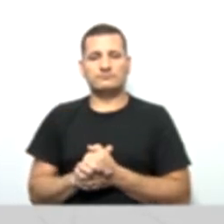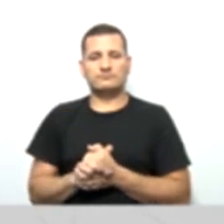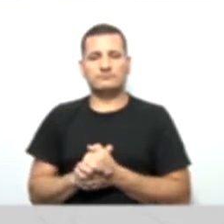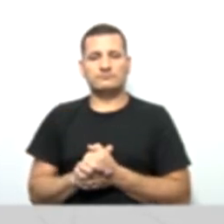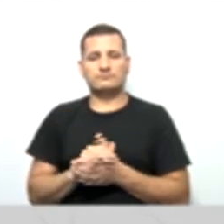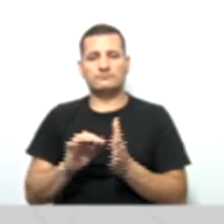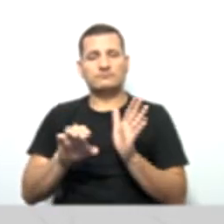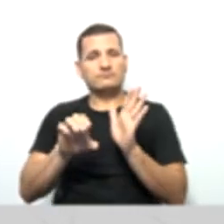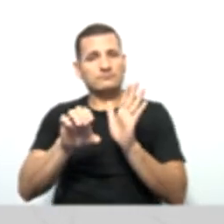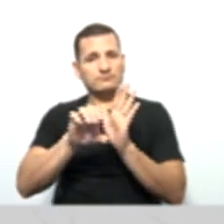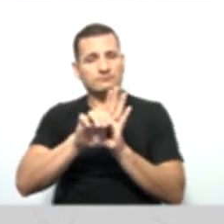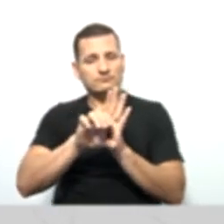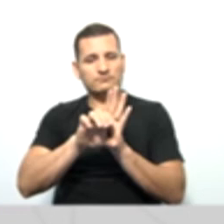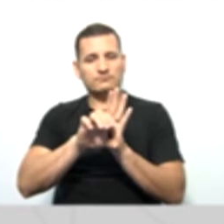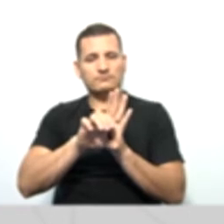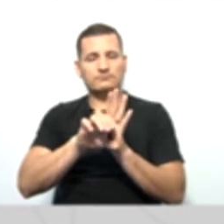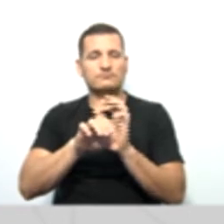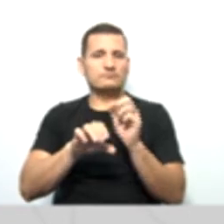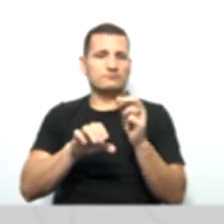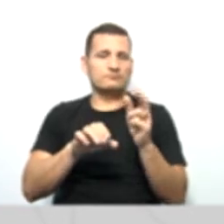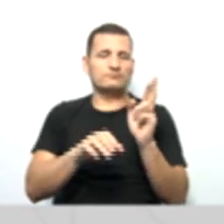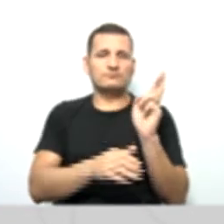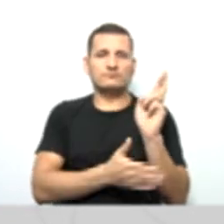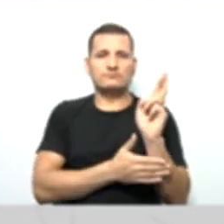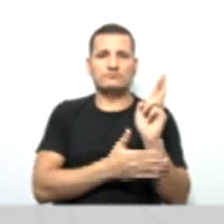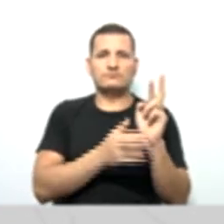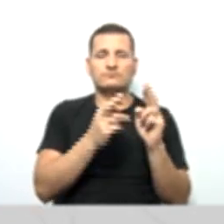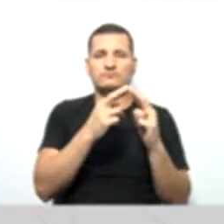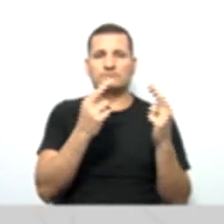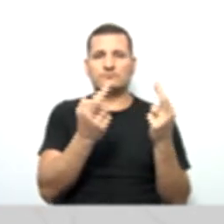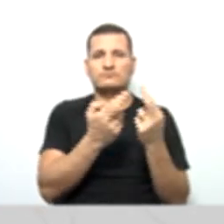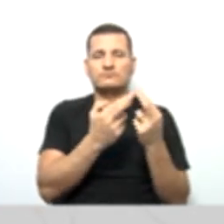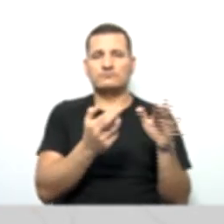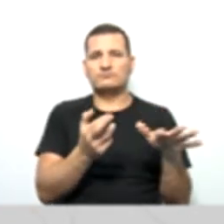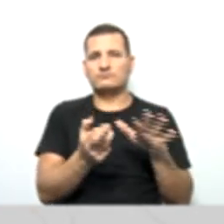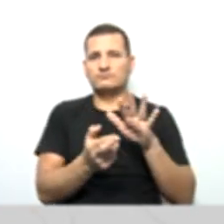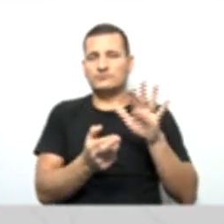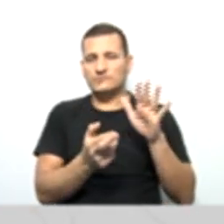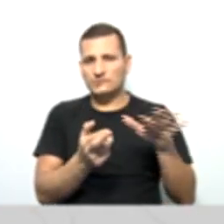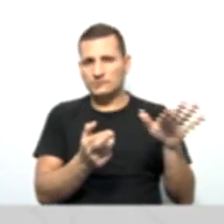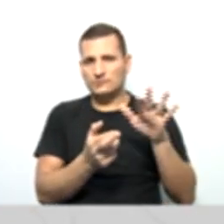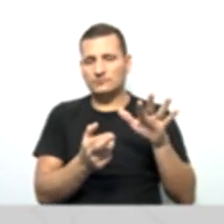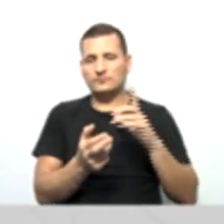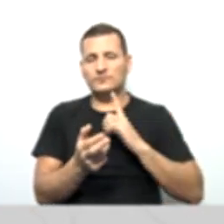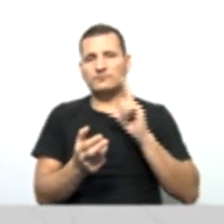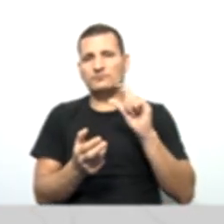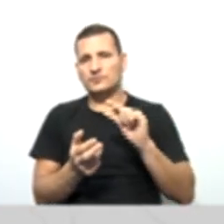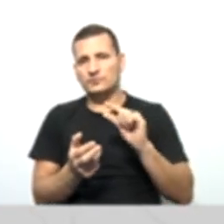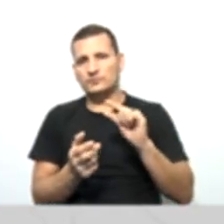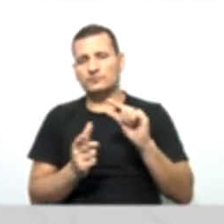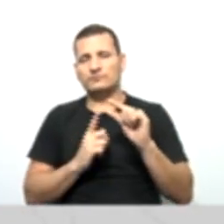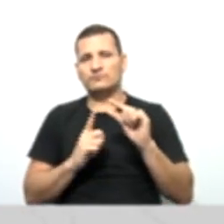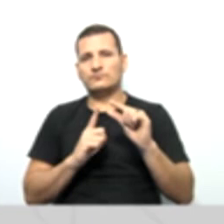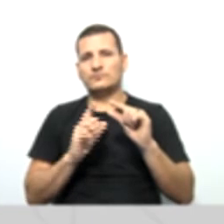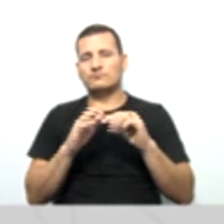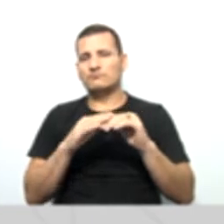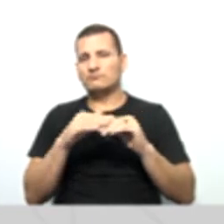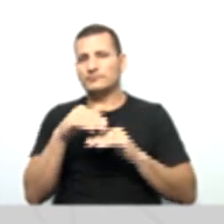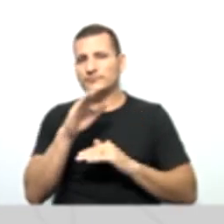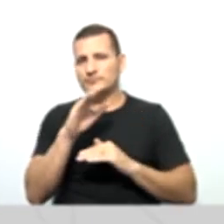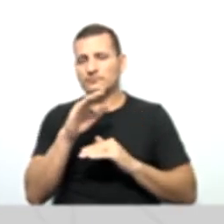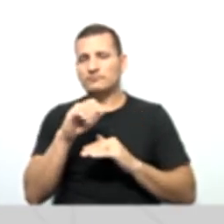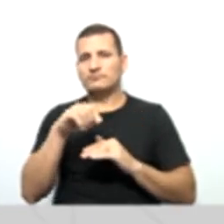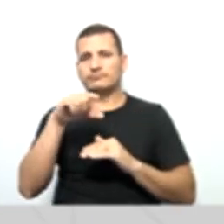estatuto ou deliberado em Assembleia Geral, certo? Então, tem o mínimo, tem o máximo, tem tudo isso